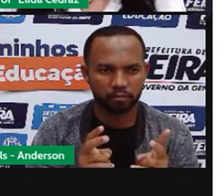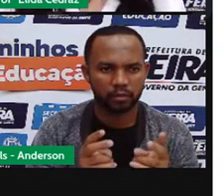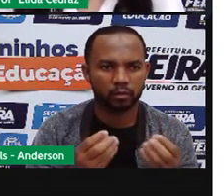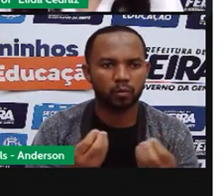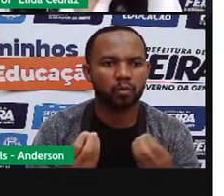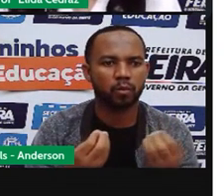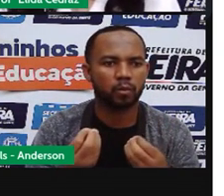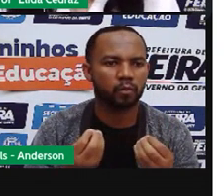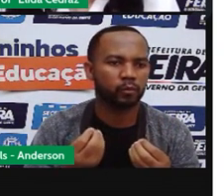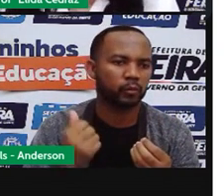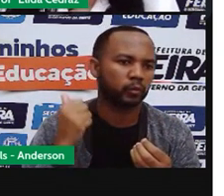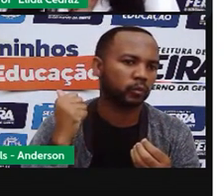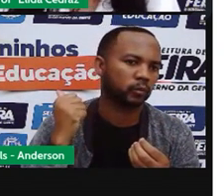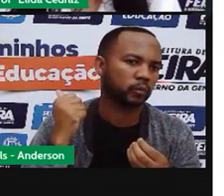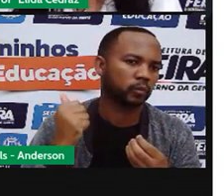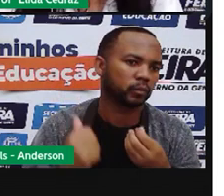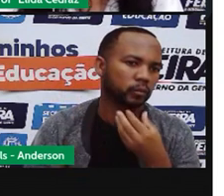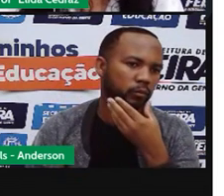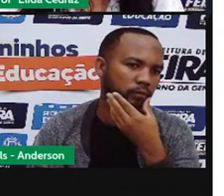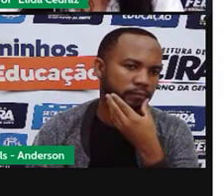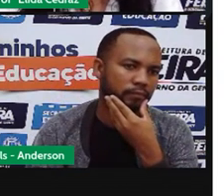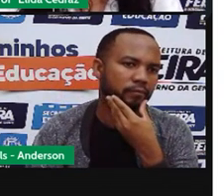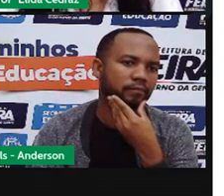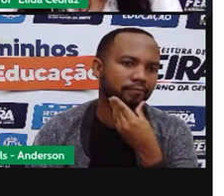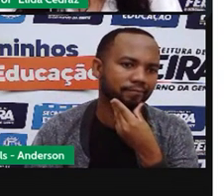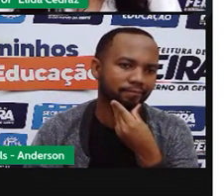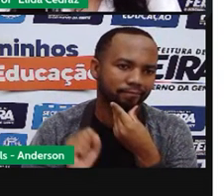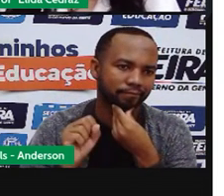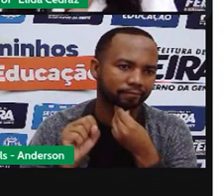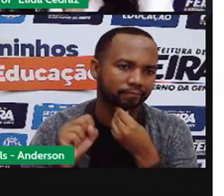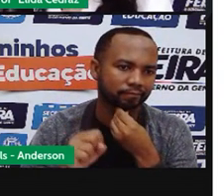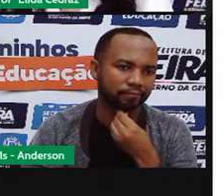direito. Isso mesmo.